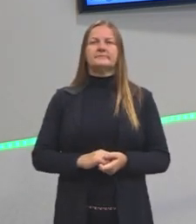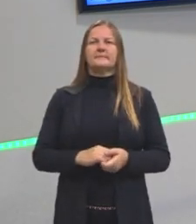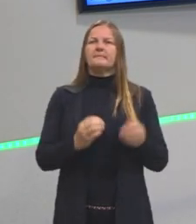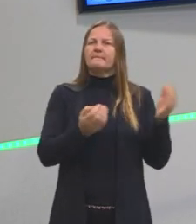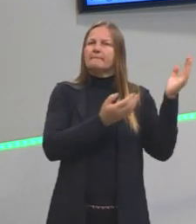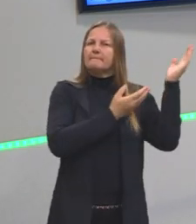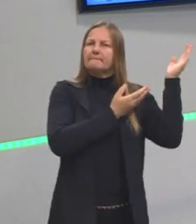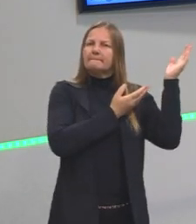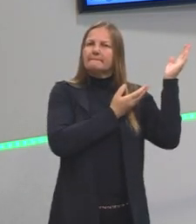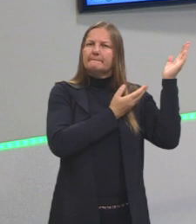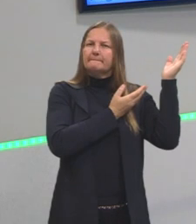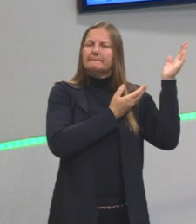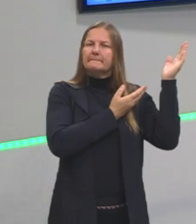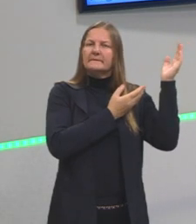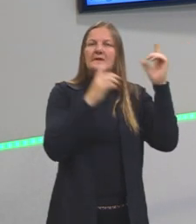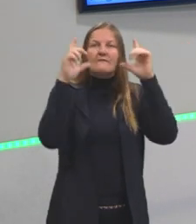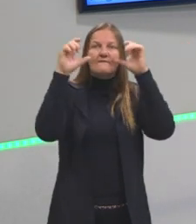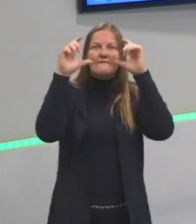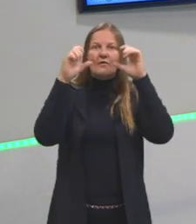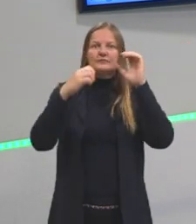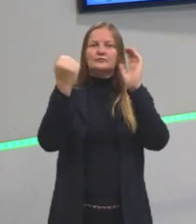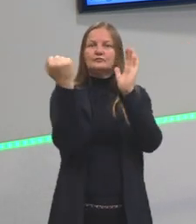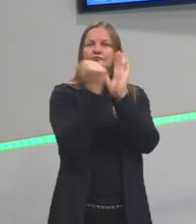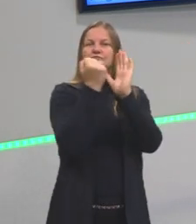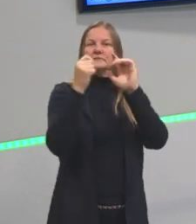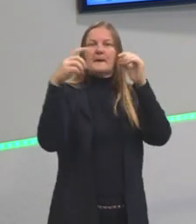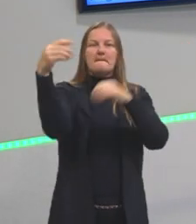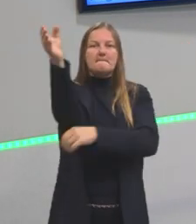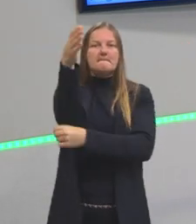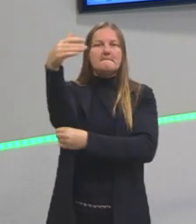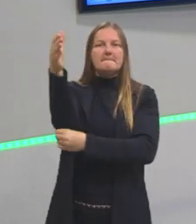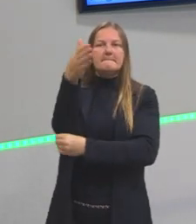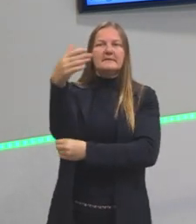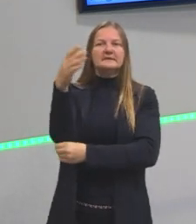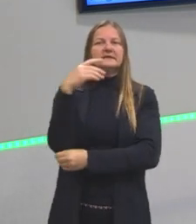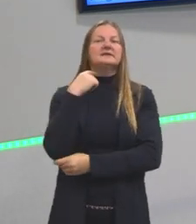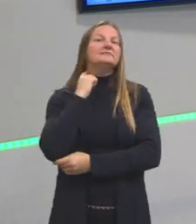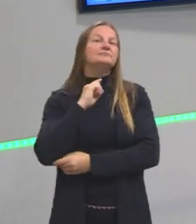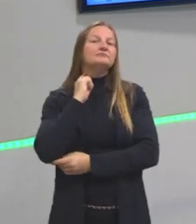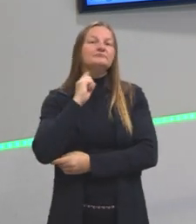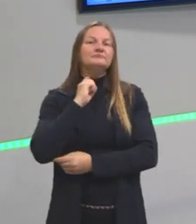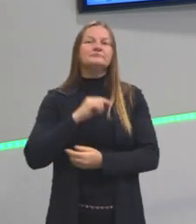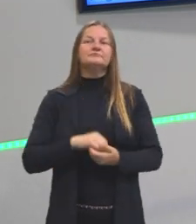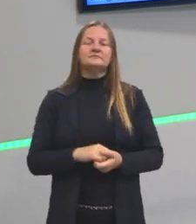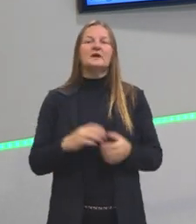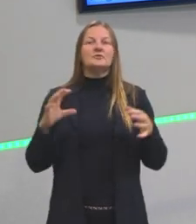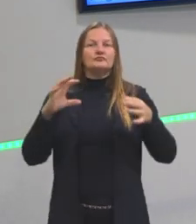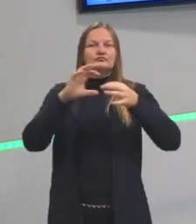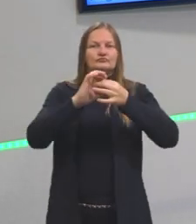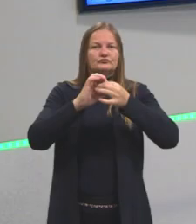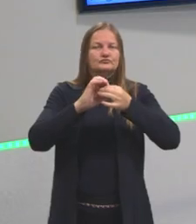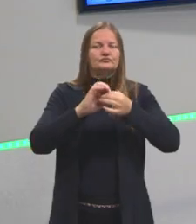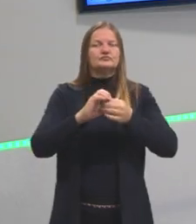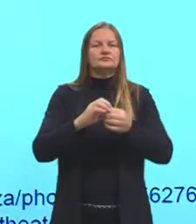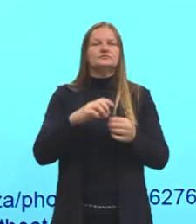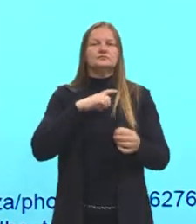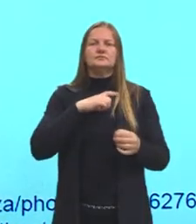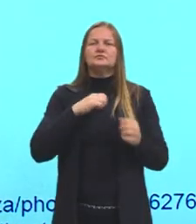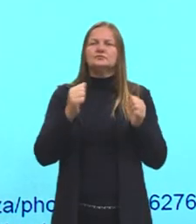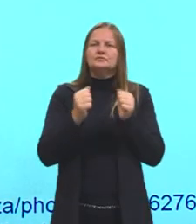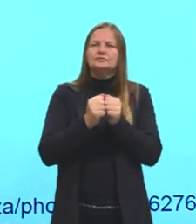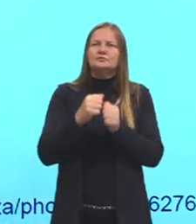coloquei uma imagem da bandeira de Minas Gerais, então, só para fazer essa ligação com a Inconfidência Mineira,